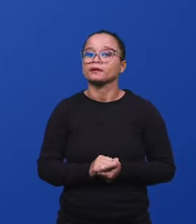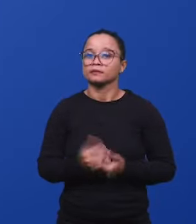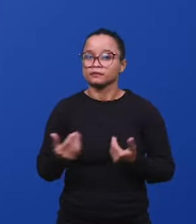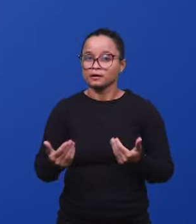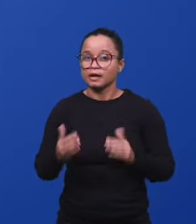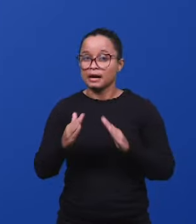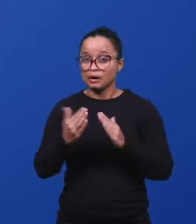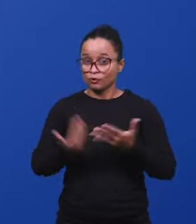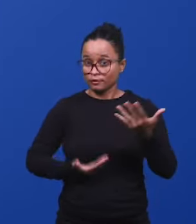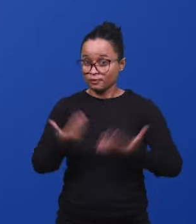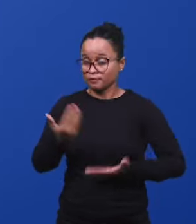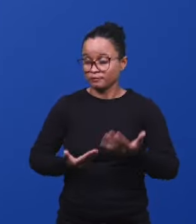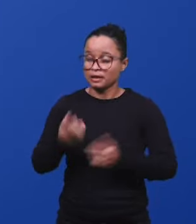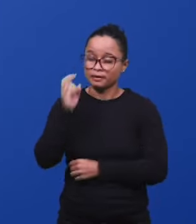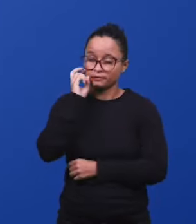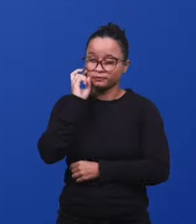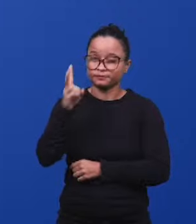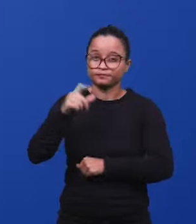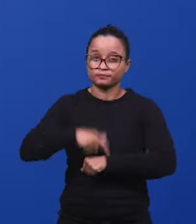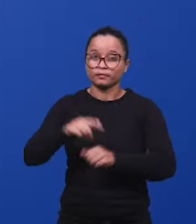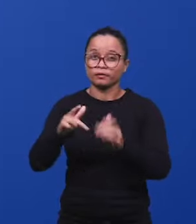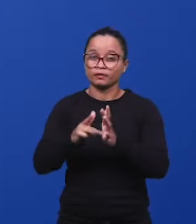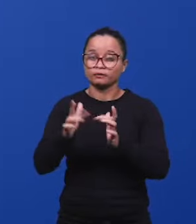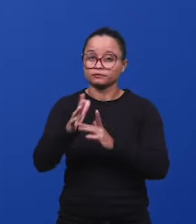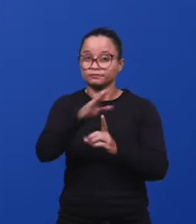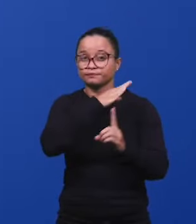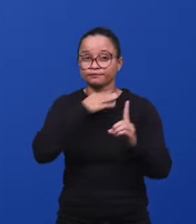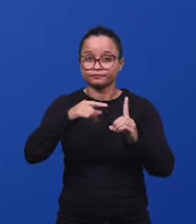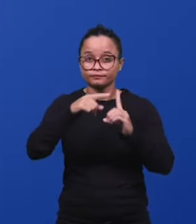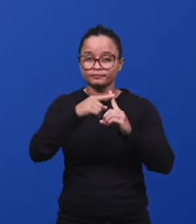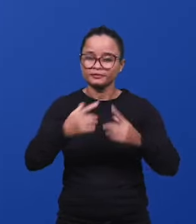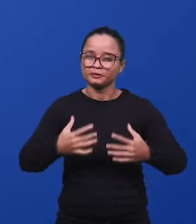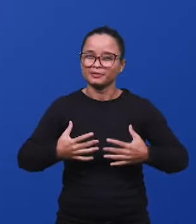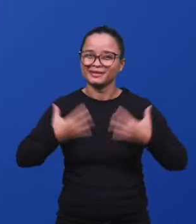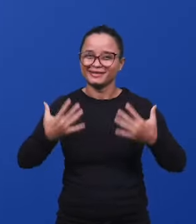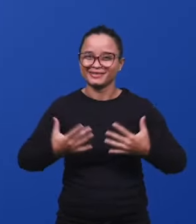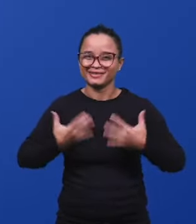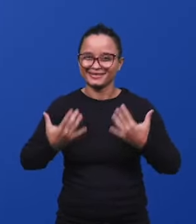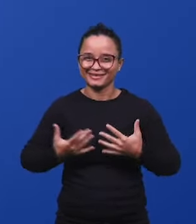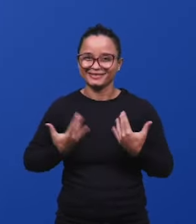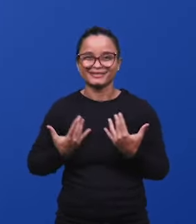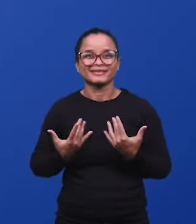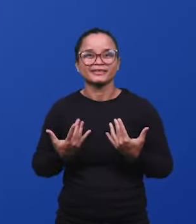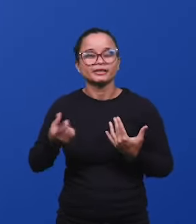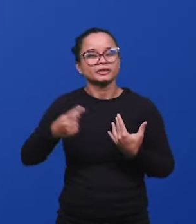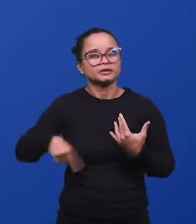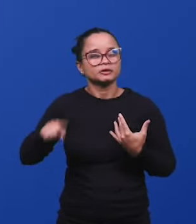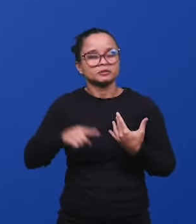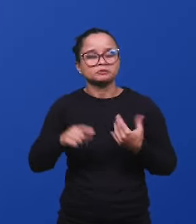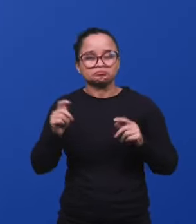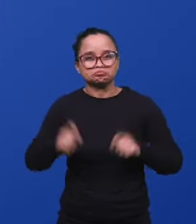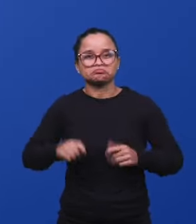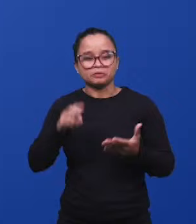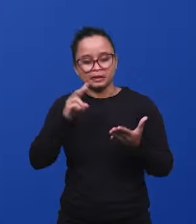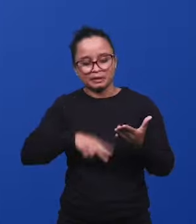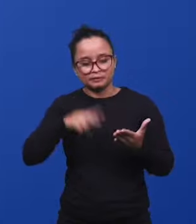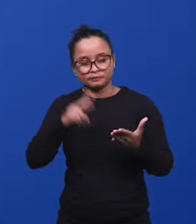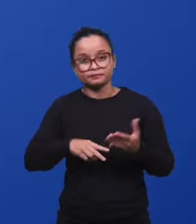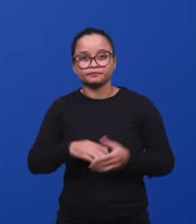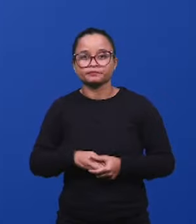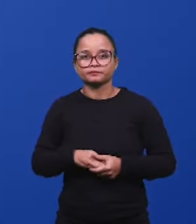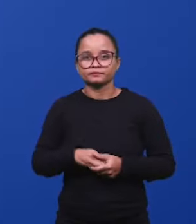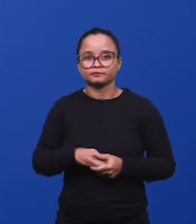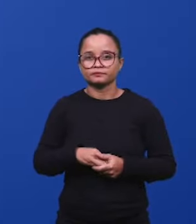vê o momento do sacrifício do Senhor Jesus com alegria e podemos ler na